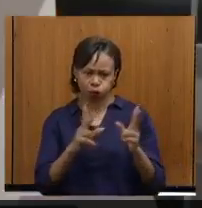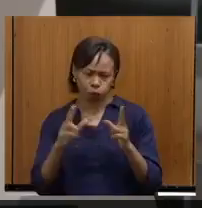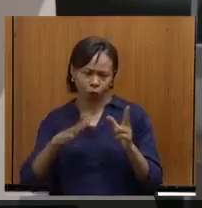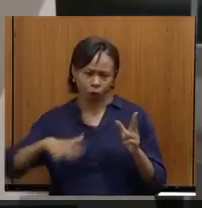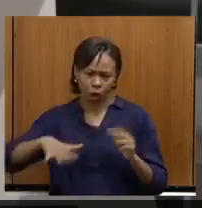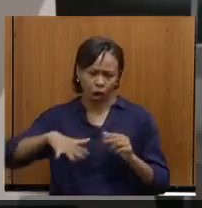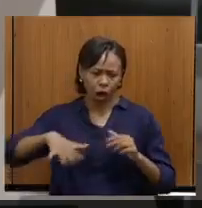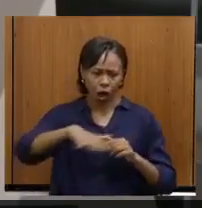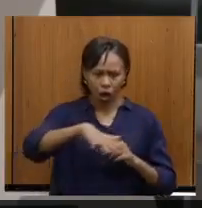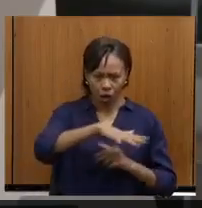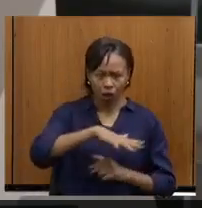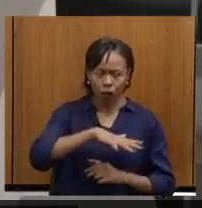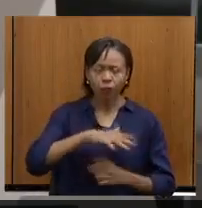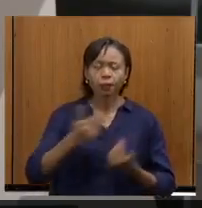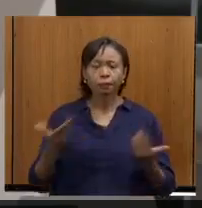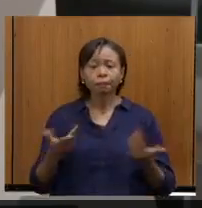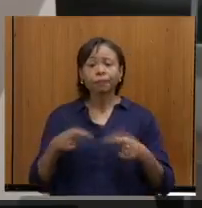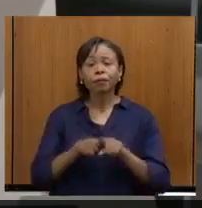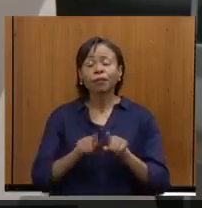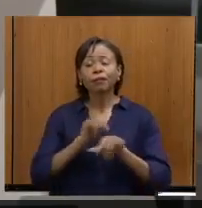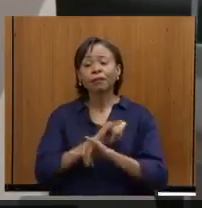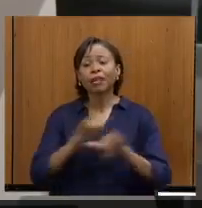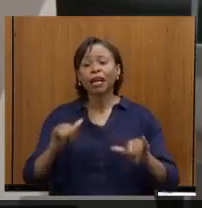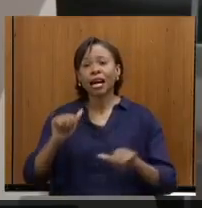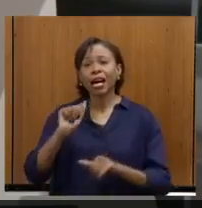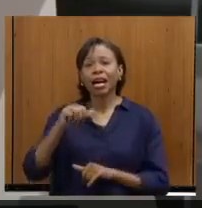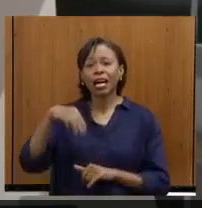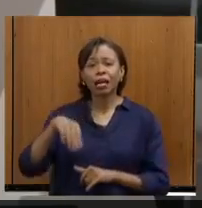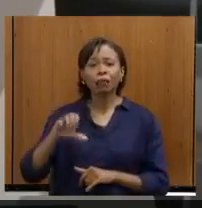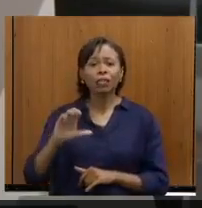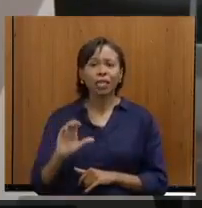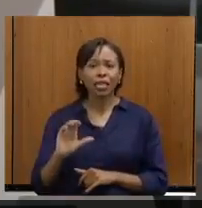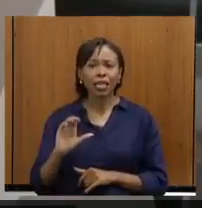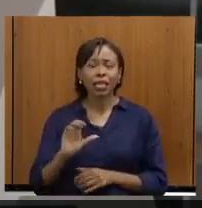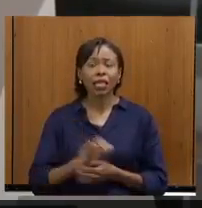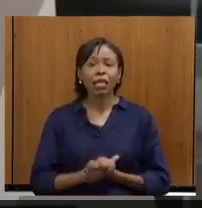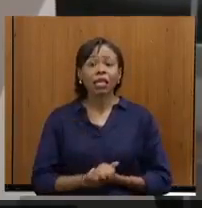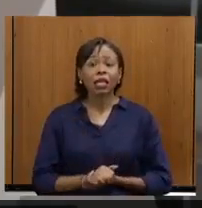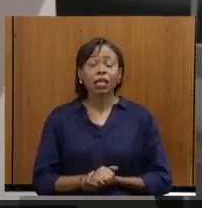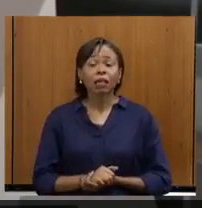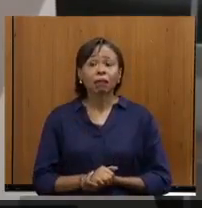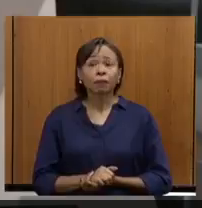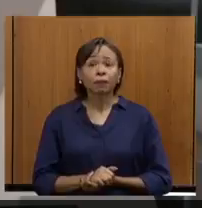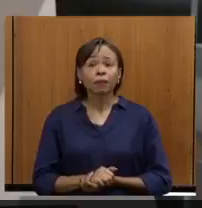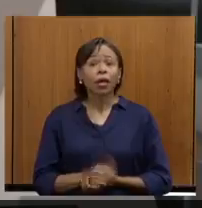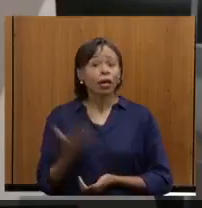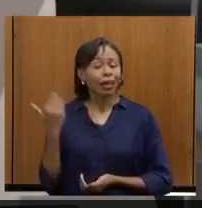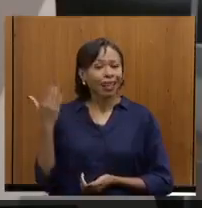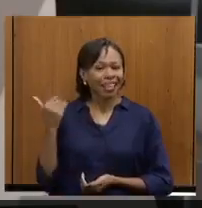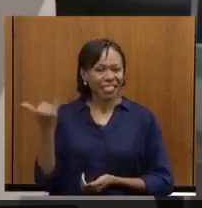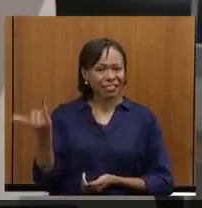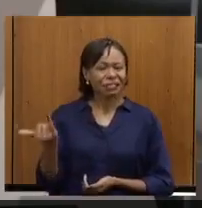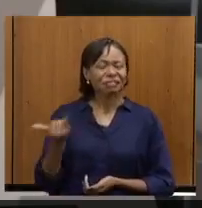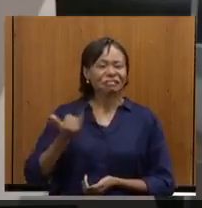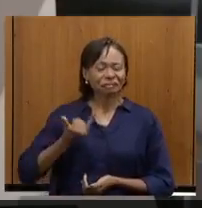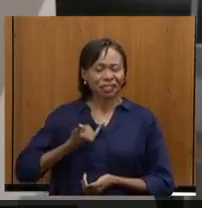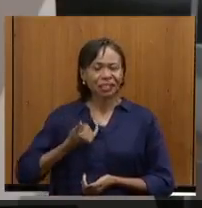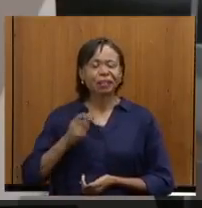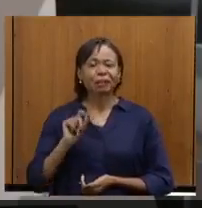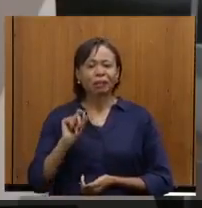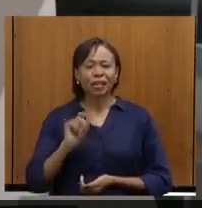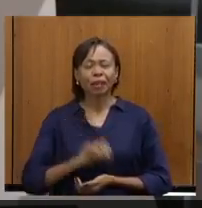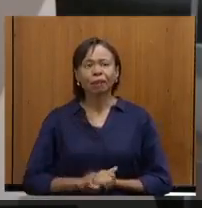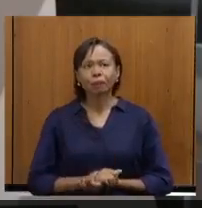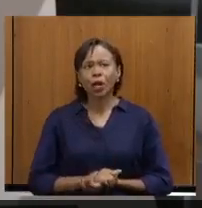Eu quero ressaltar a EMC. A EMC, deputado Bosco, chegou um dia para nós e falou assim,